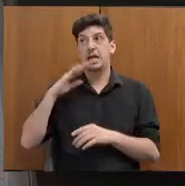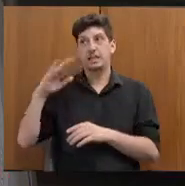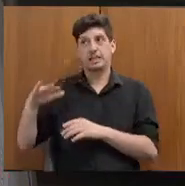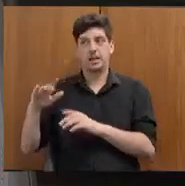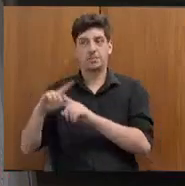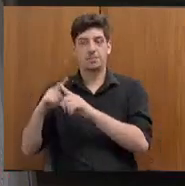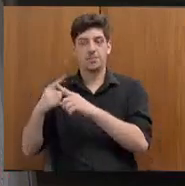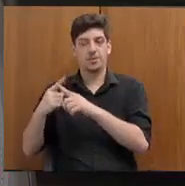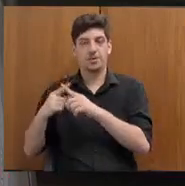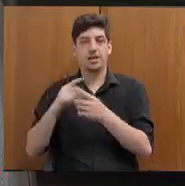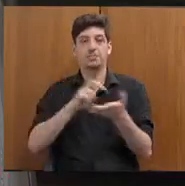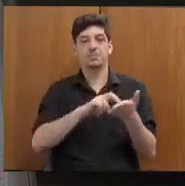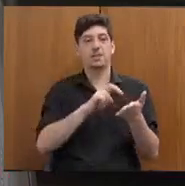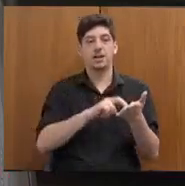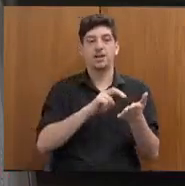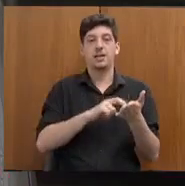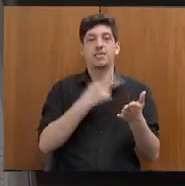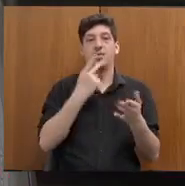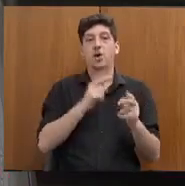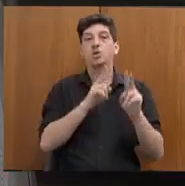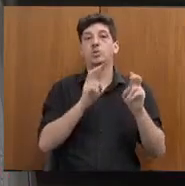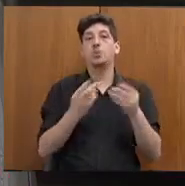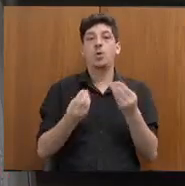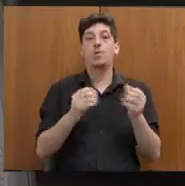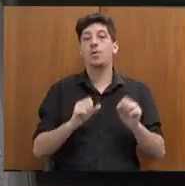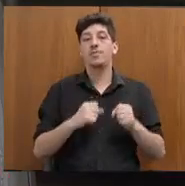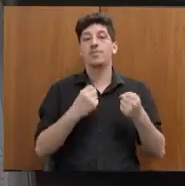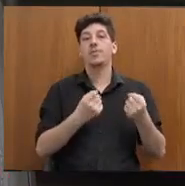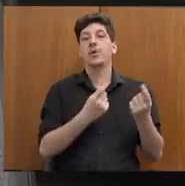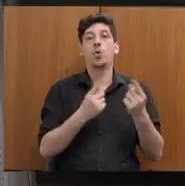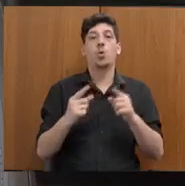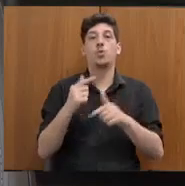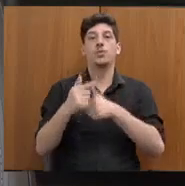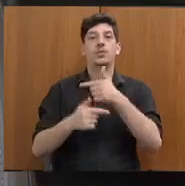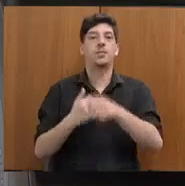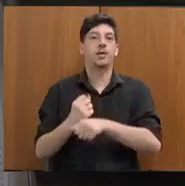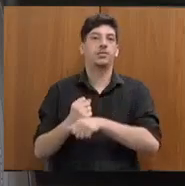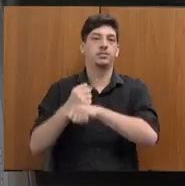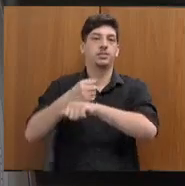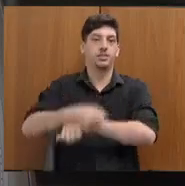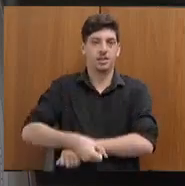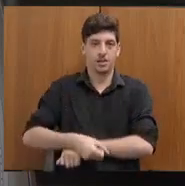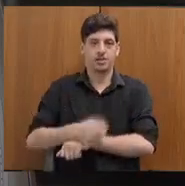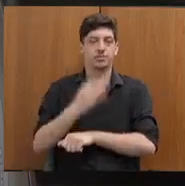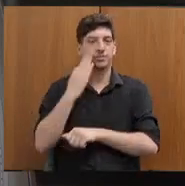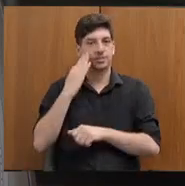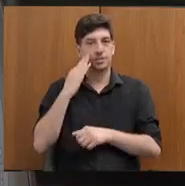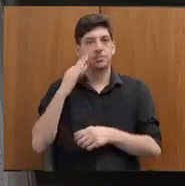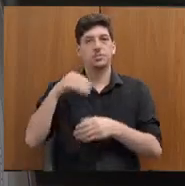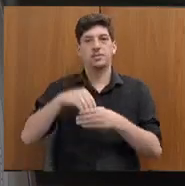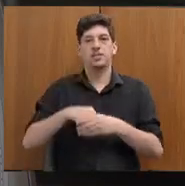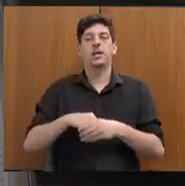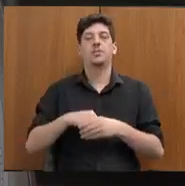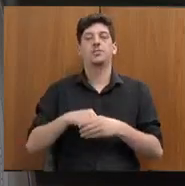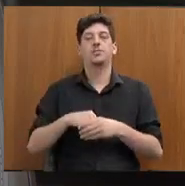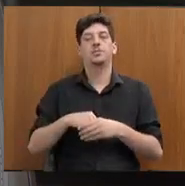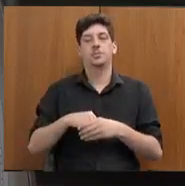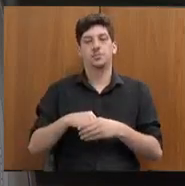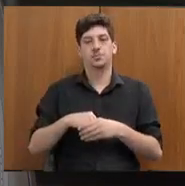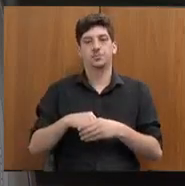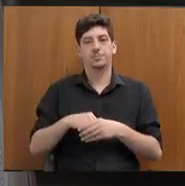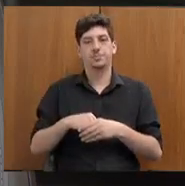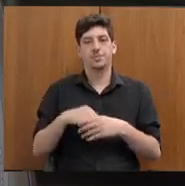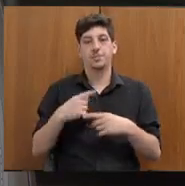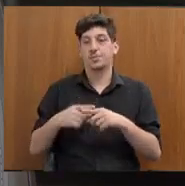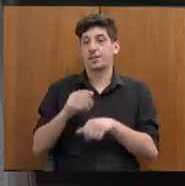apareceu um pouco como tem se dado o enfrentamento ao trabalho escravo dentro da CEDESI. Minas Gerais foi o